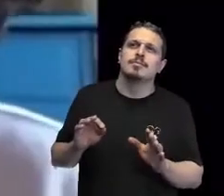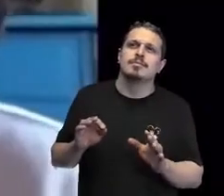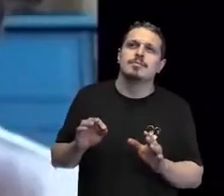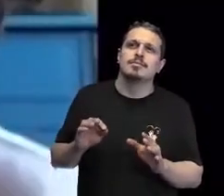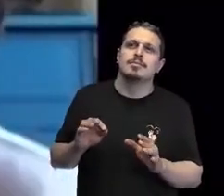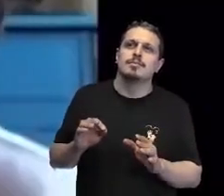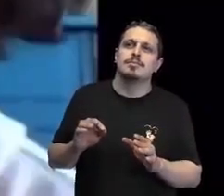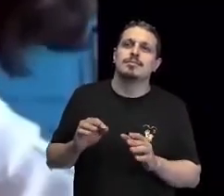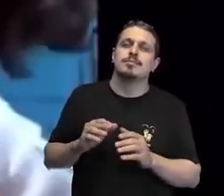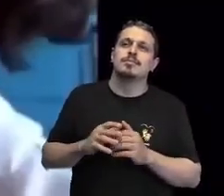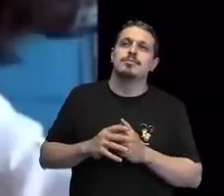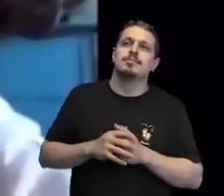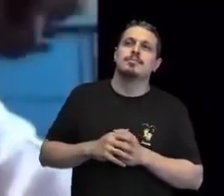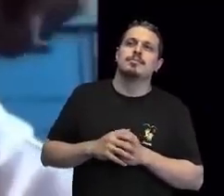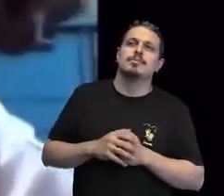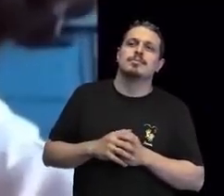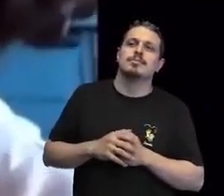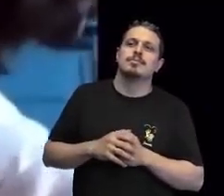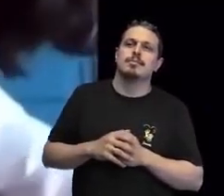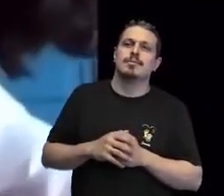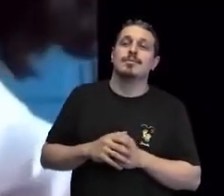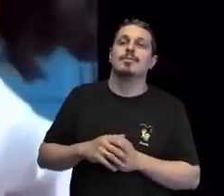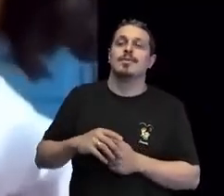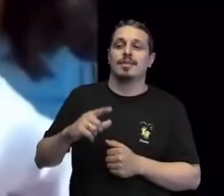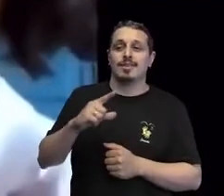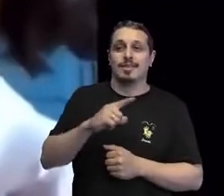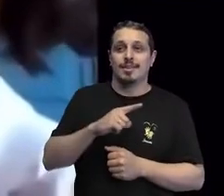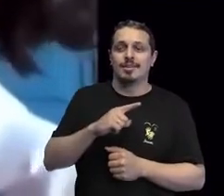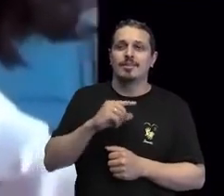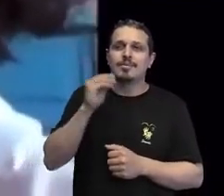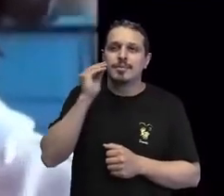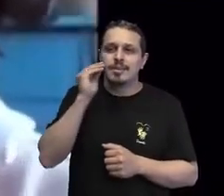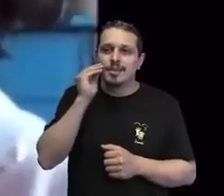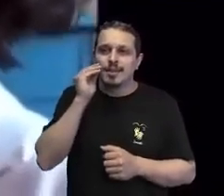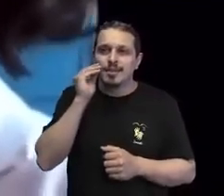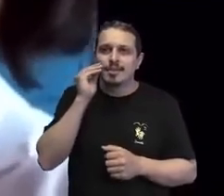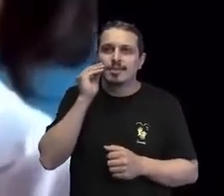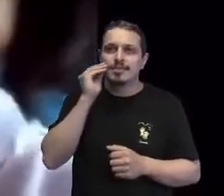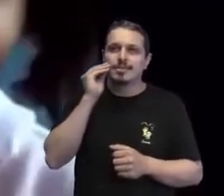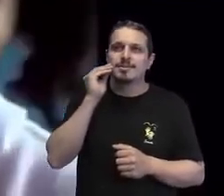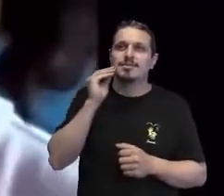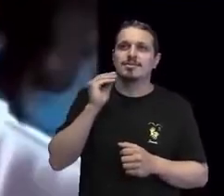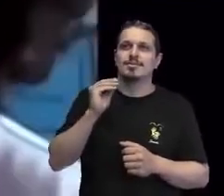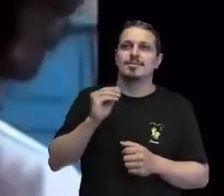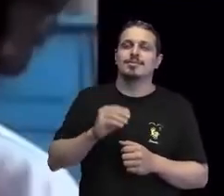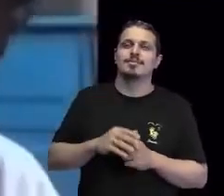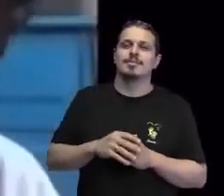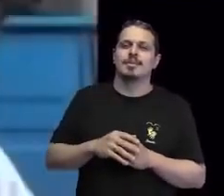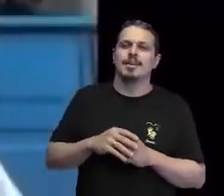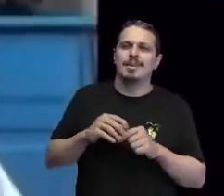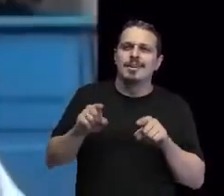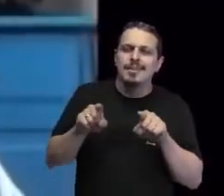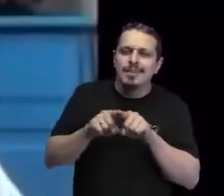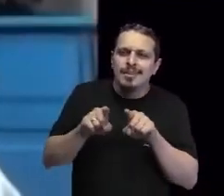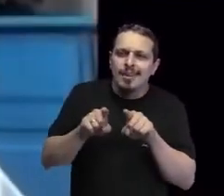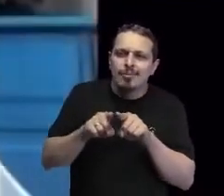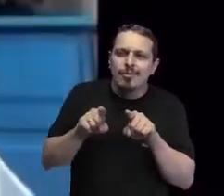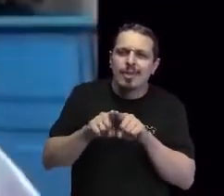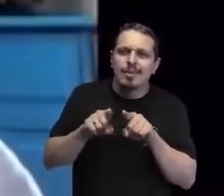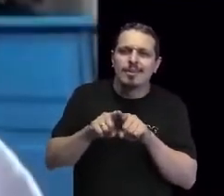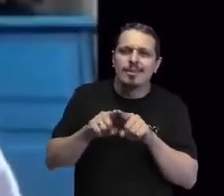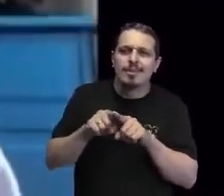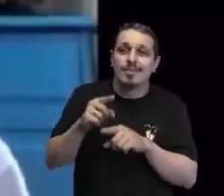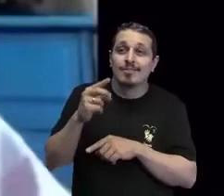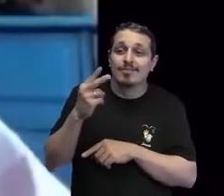Bom, faz parte de vida, tem uma experiência, e principalmente, tão cedo, com 26 anos,